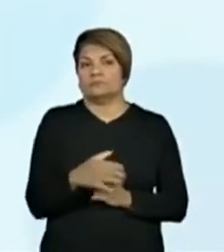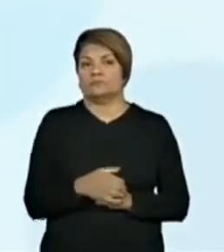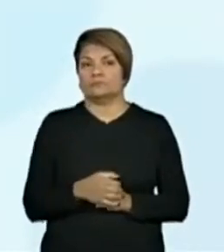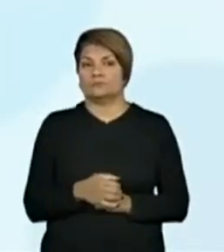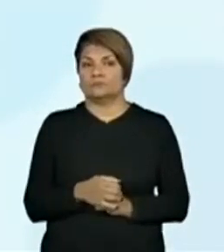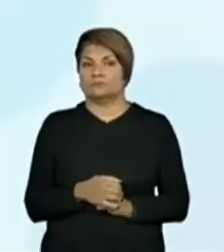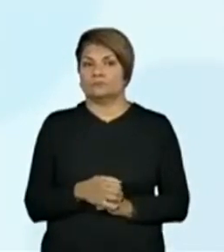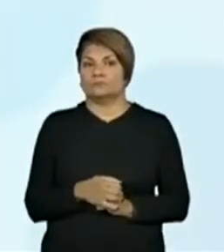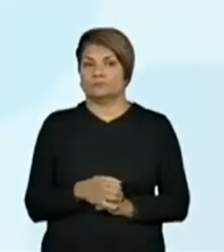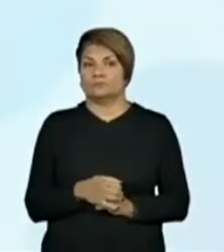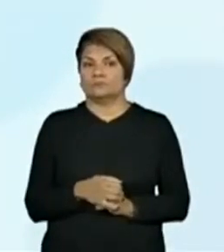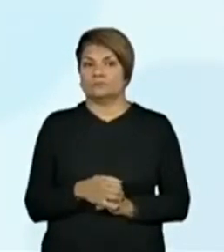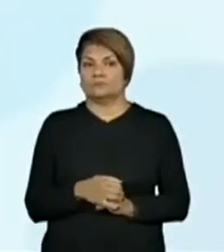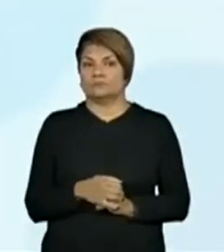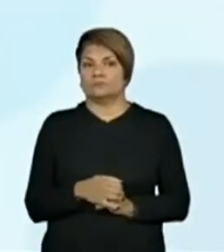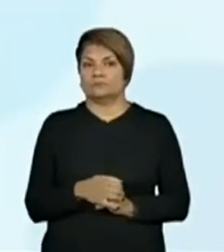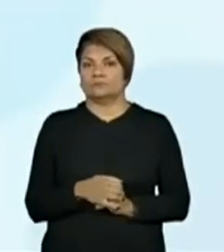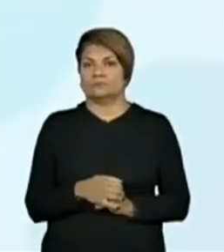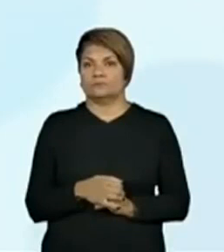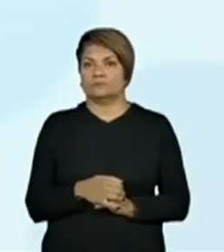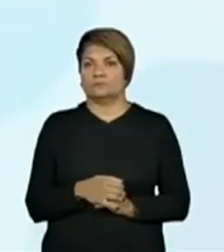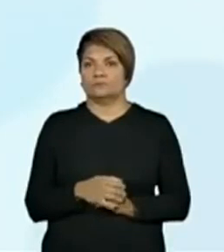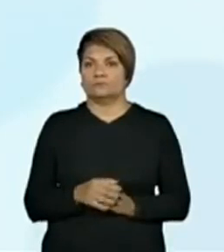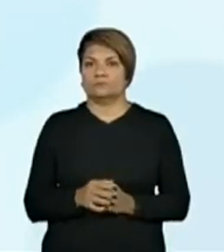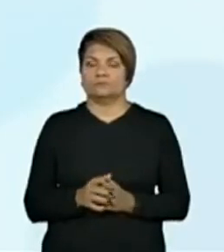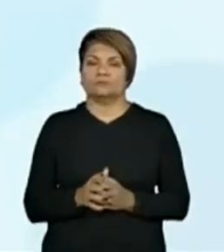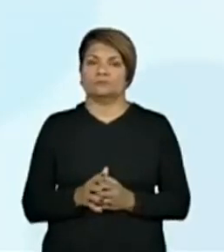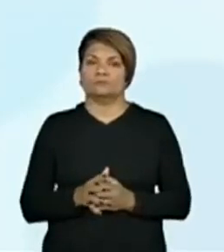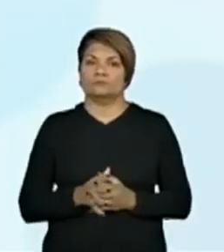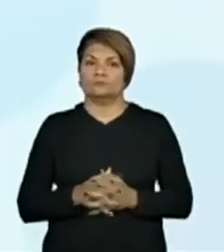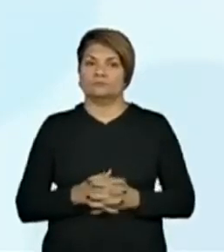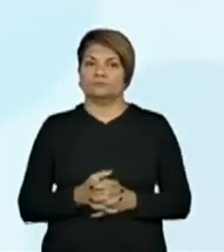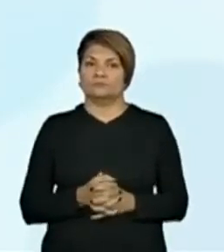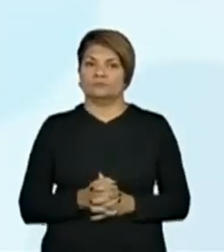Opa, a Pro deu uma titubeada aqui.